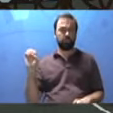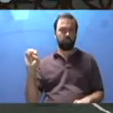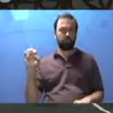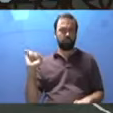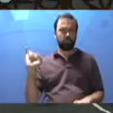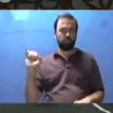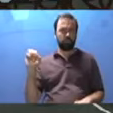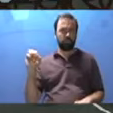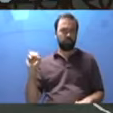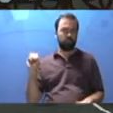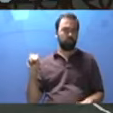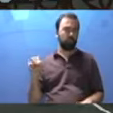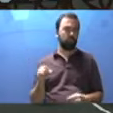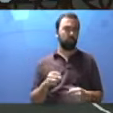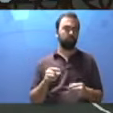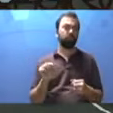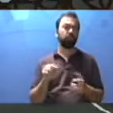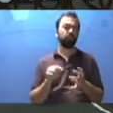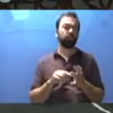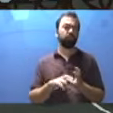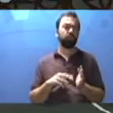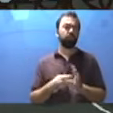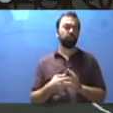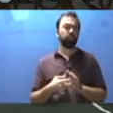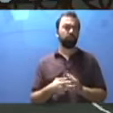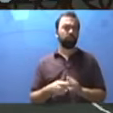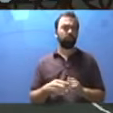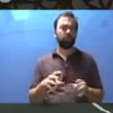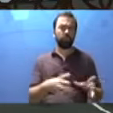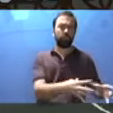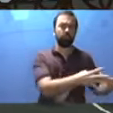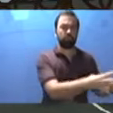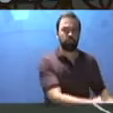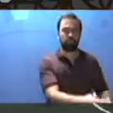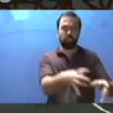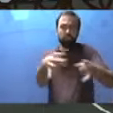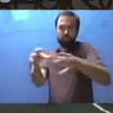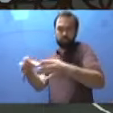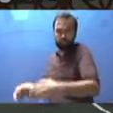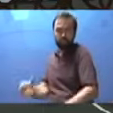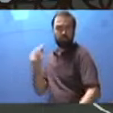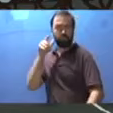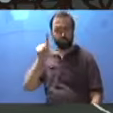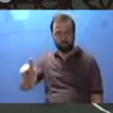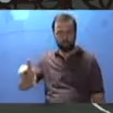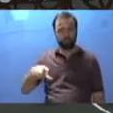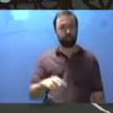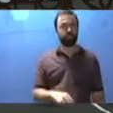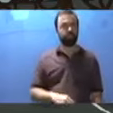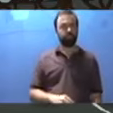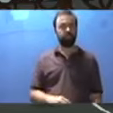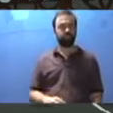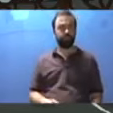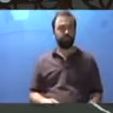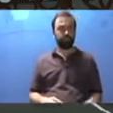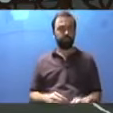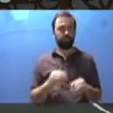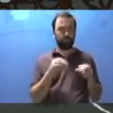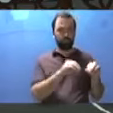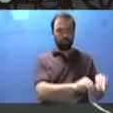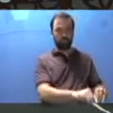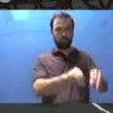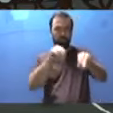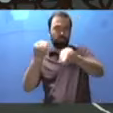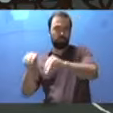móveis da escola? Não só. Ó, bebedouro. Eu posso trocar o bebedouro de lugar? Posso, né? Então, eu consigo